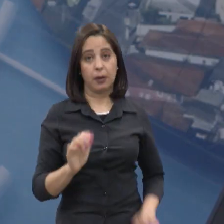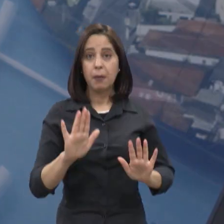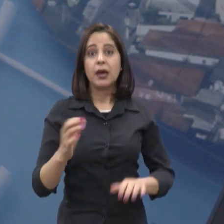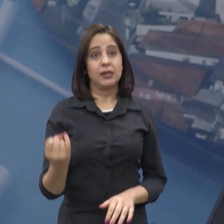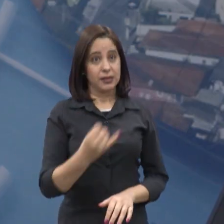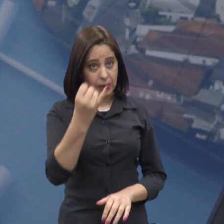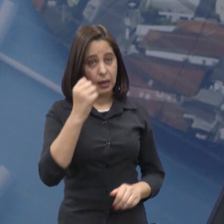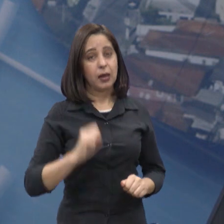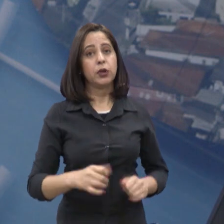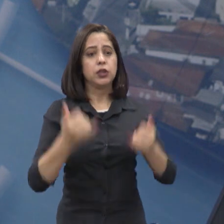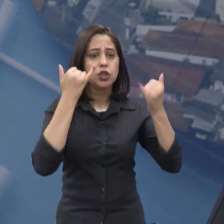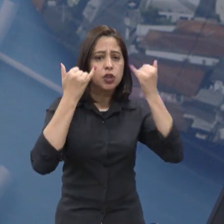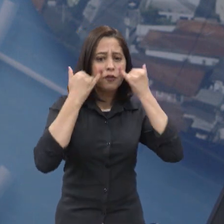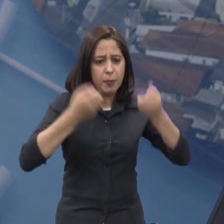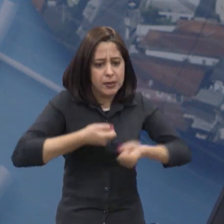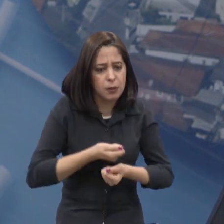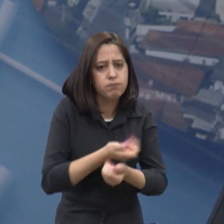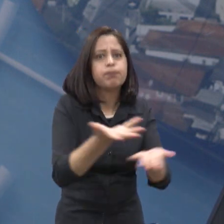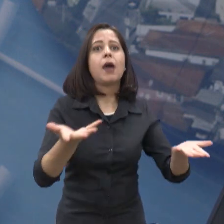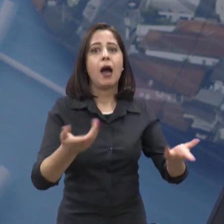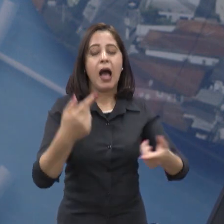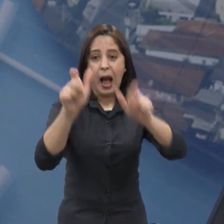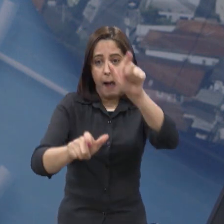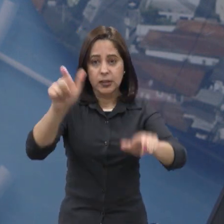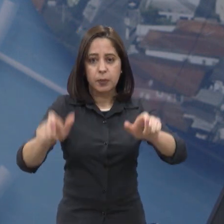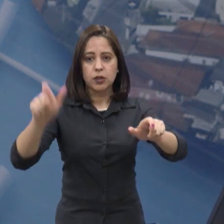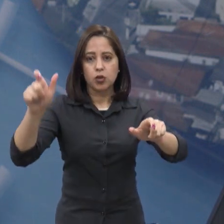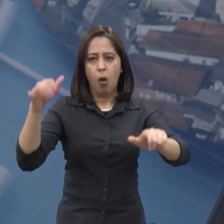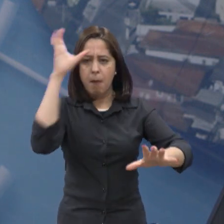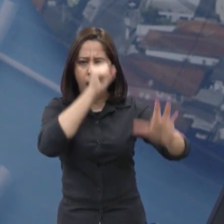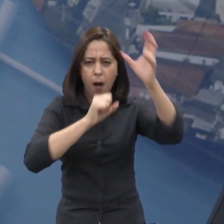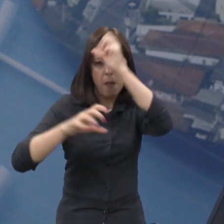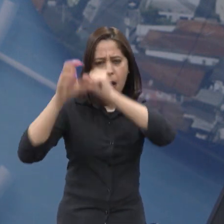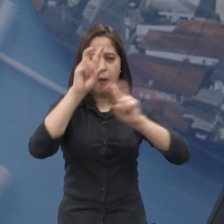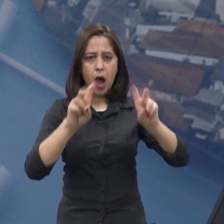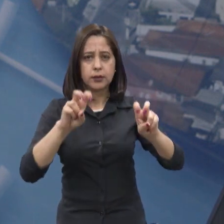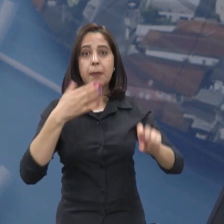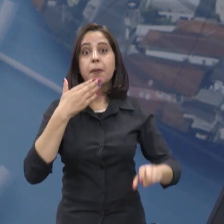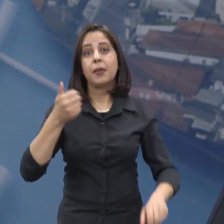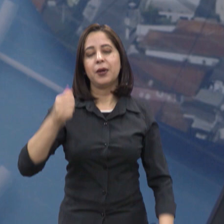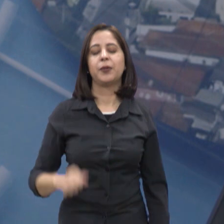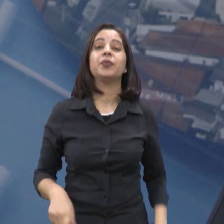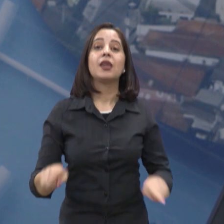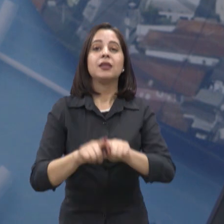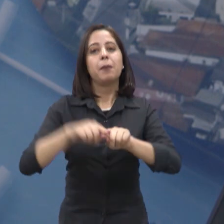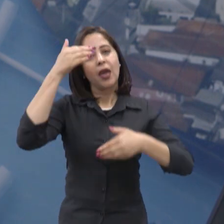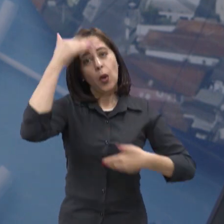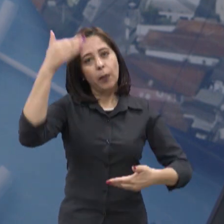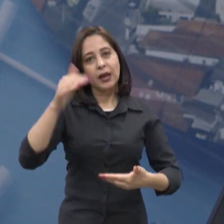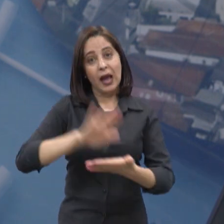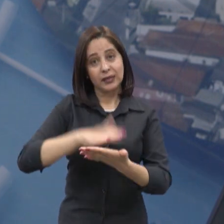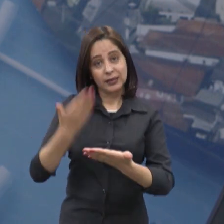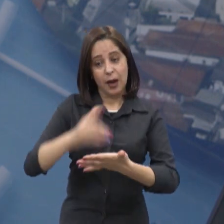a informação, quanto mais pessoas têm acesso à informação, né, melhor é para todo mundo. Eu quero agradecer também a Ana Furtado, que é